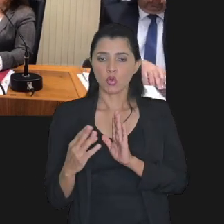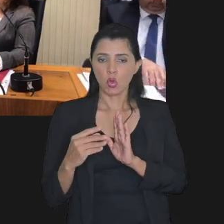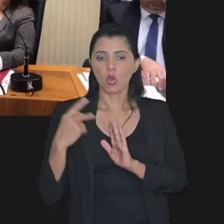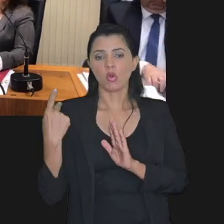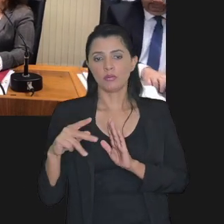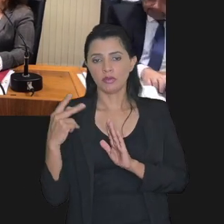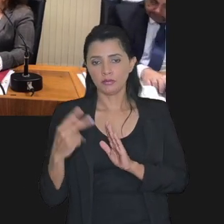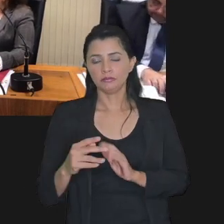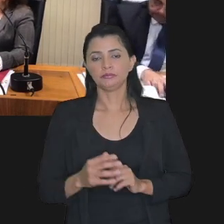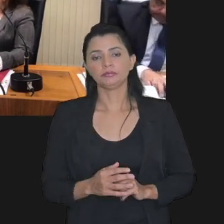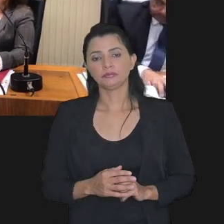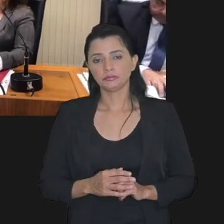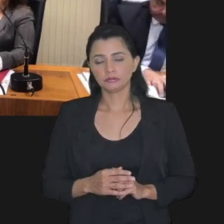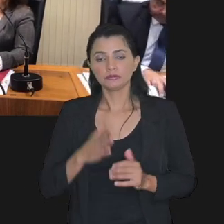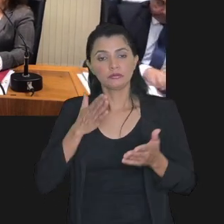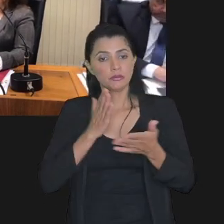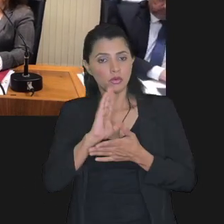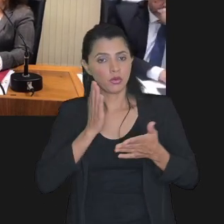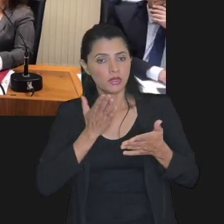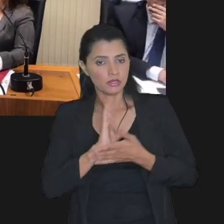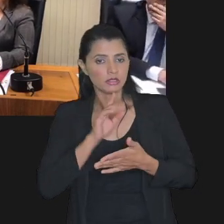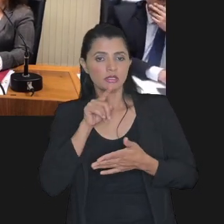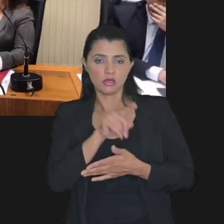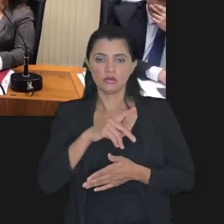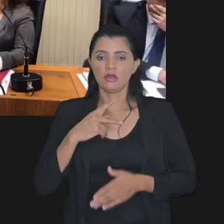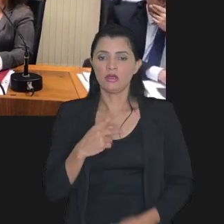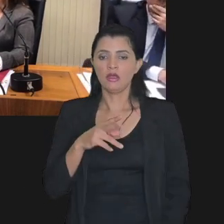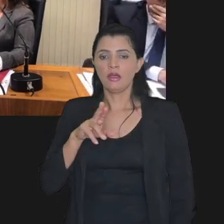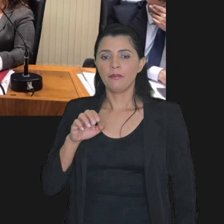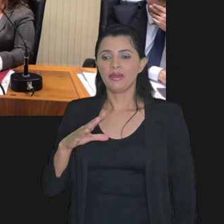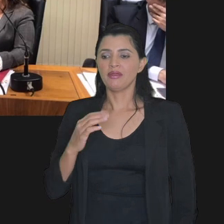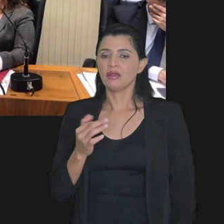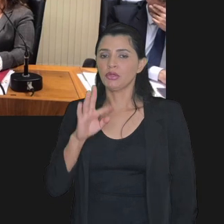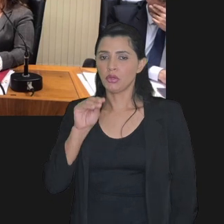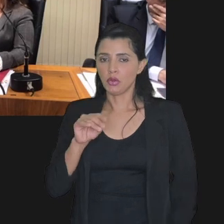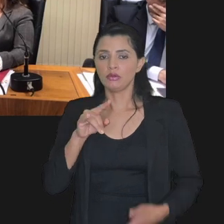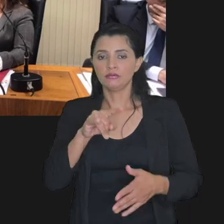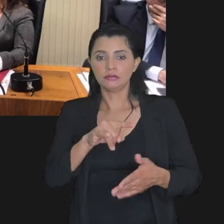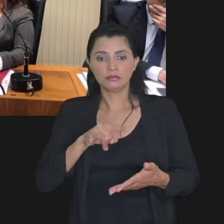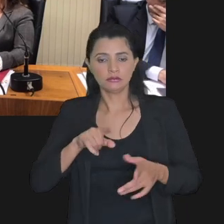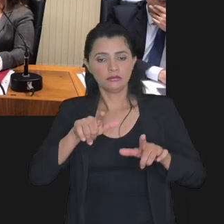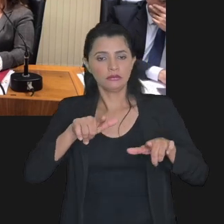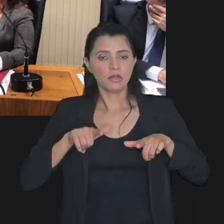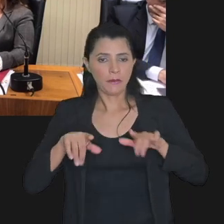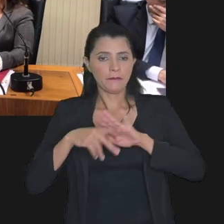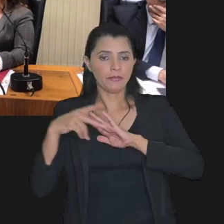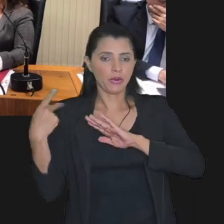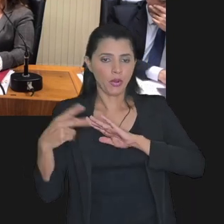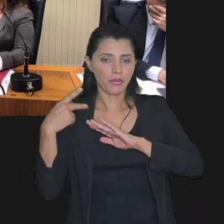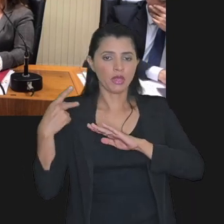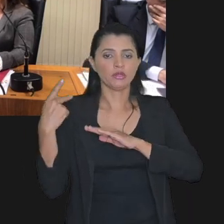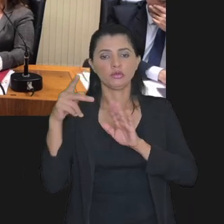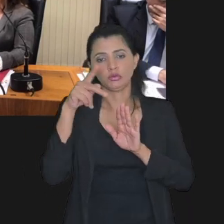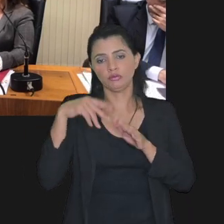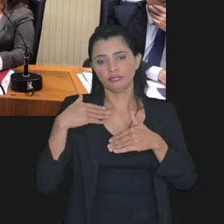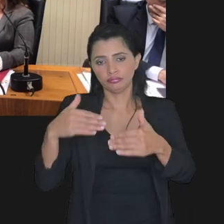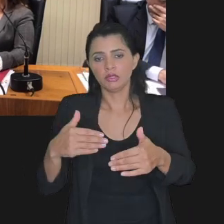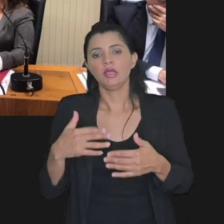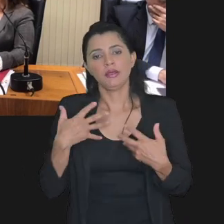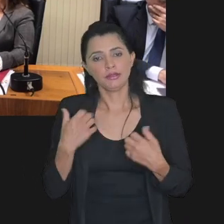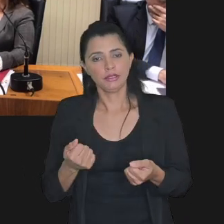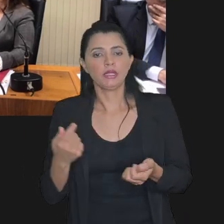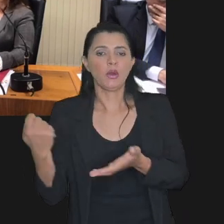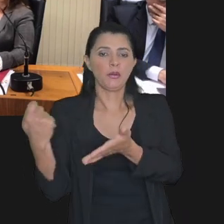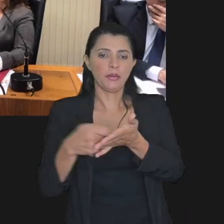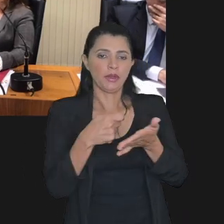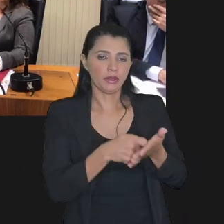o juízo a homologação da sessão do precatório a certidão de objeto pé do processo e concordar com o pagamento